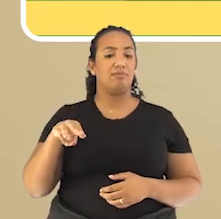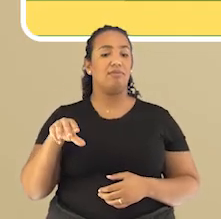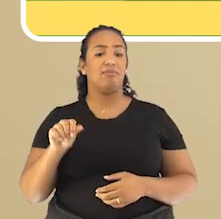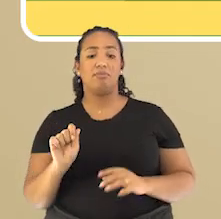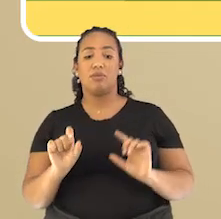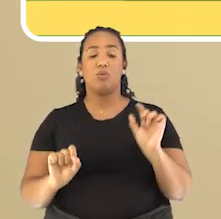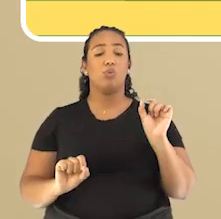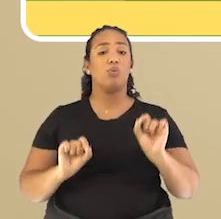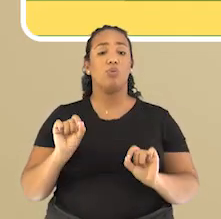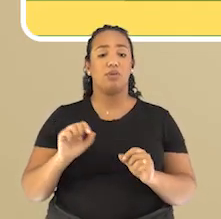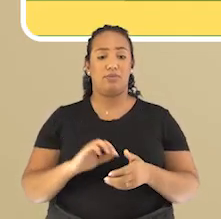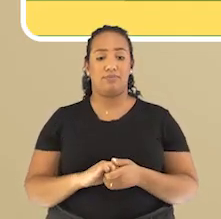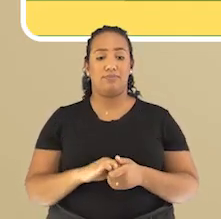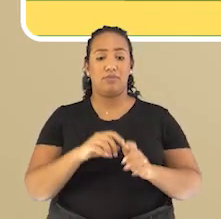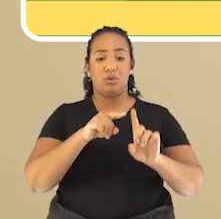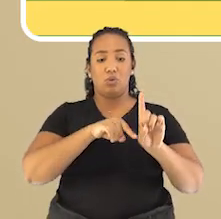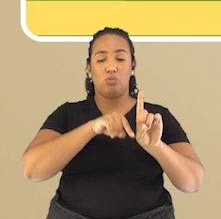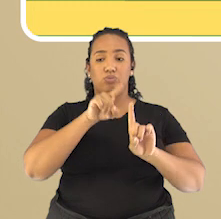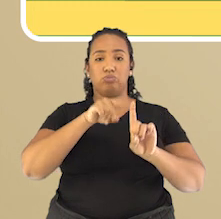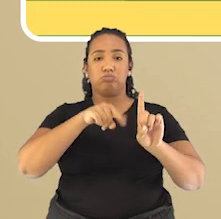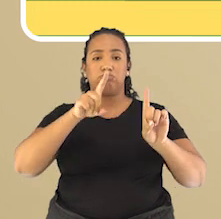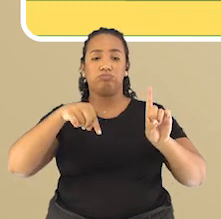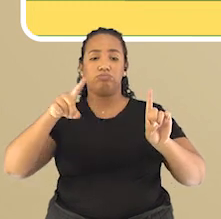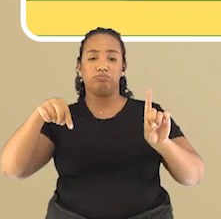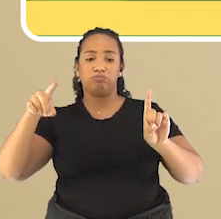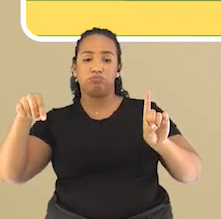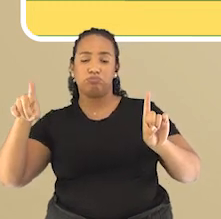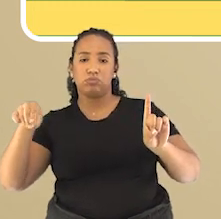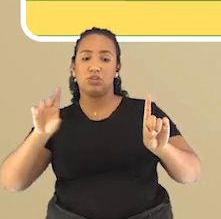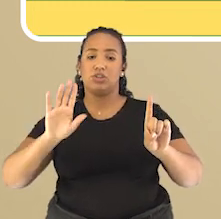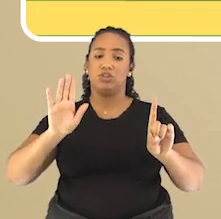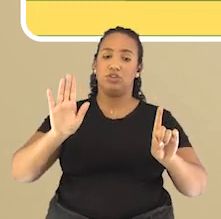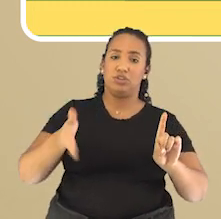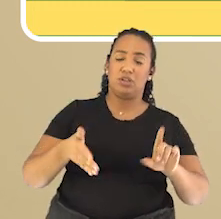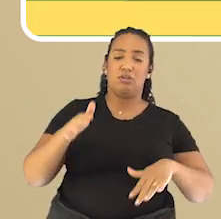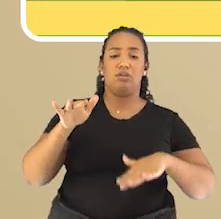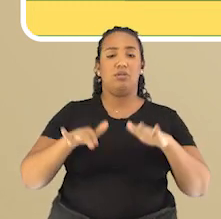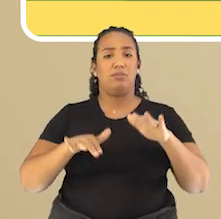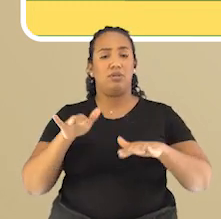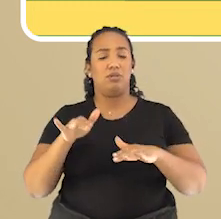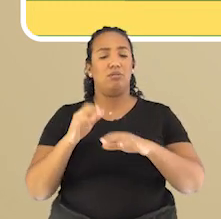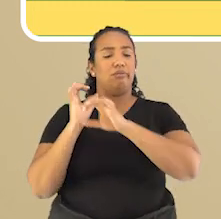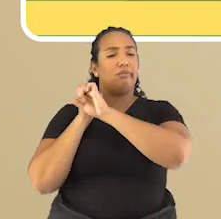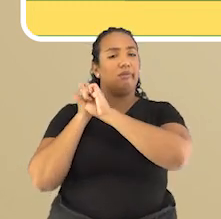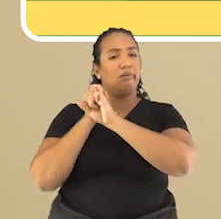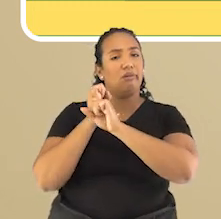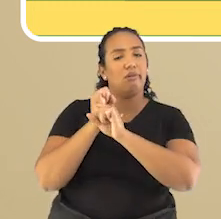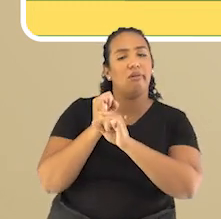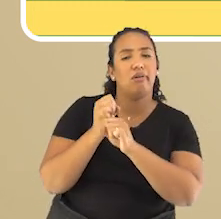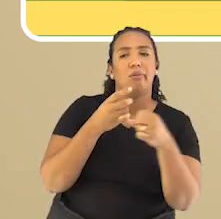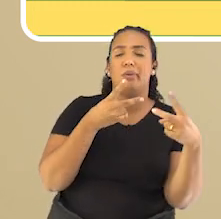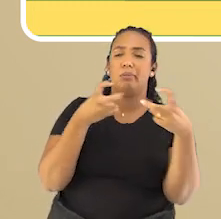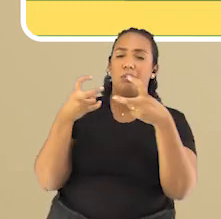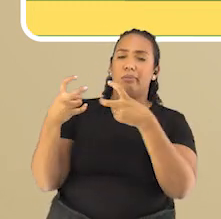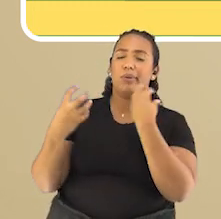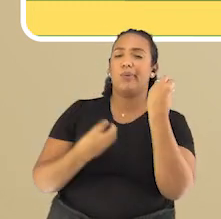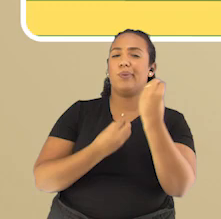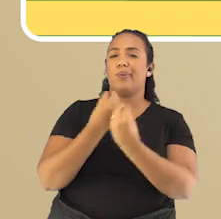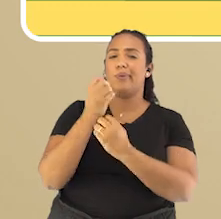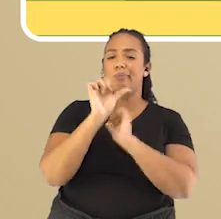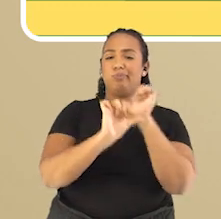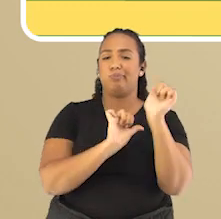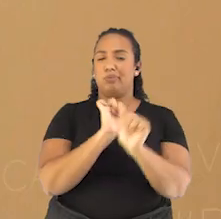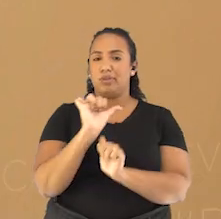comportamento e as condições de variação do tempo, de acordo com longas observações dos fenômenos ocorridos na